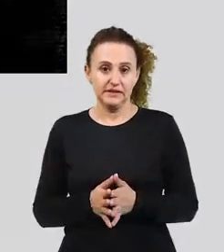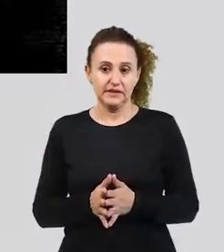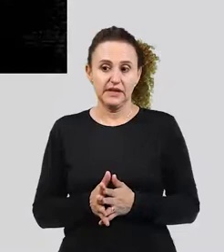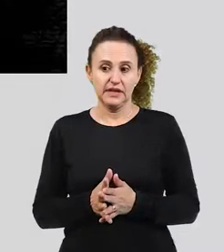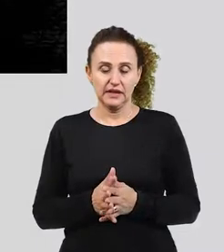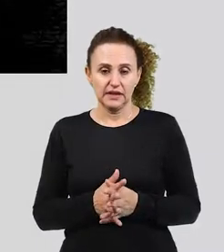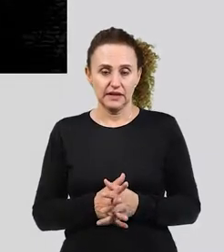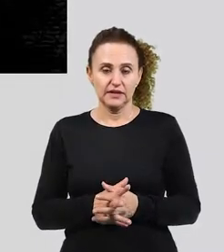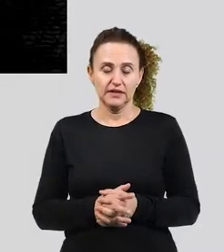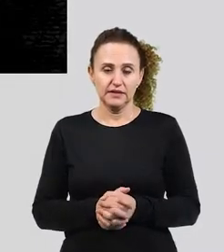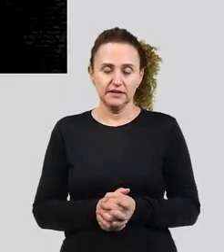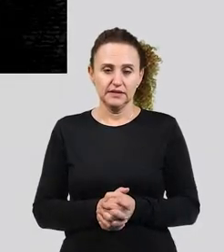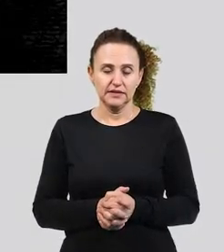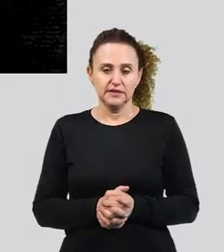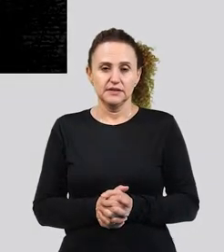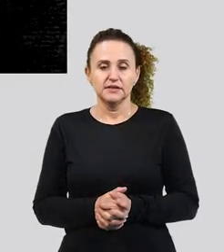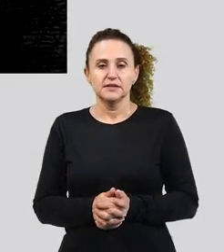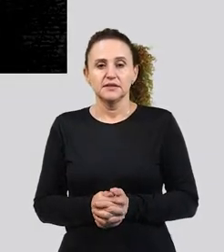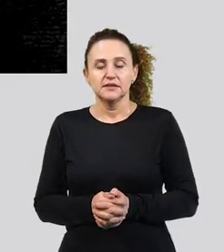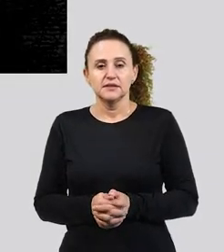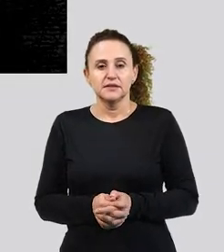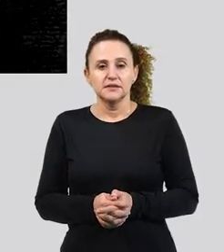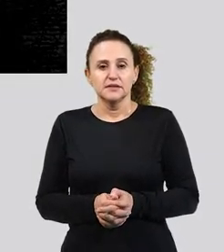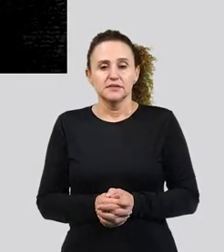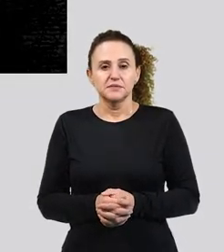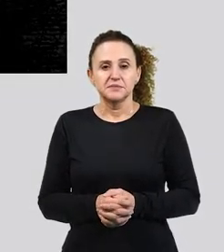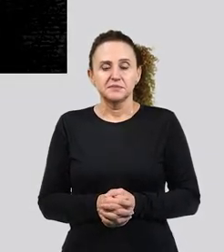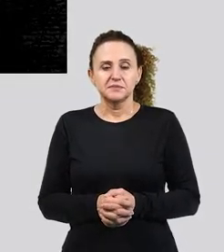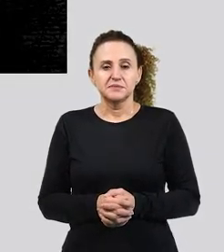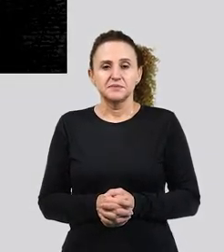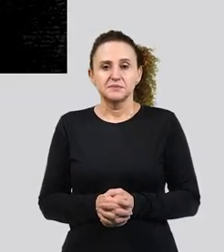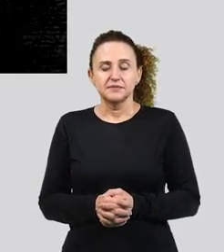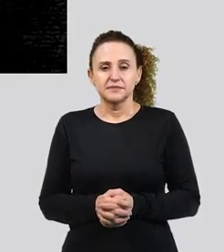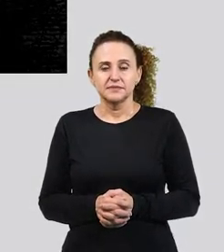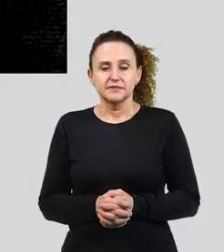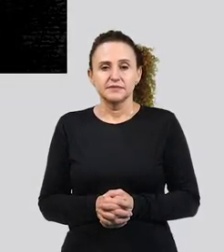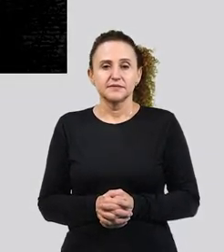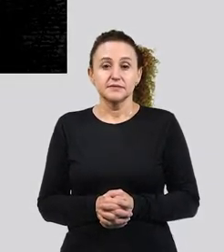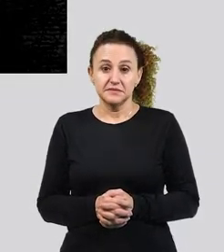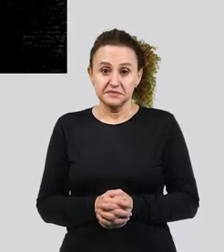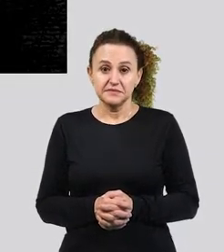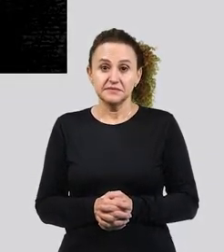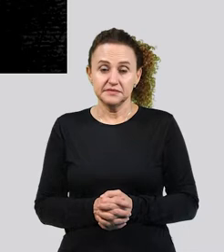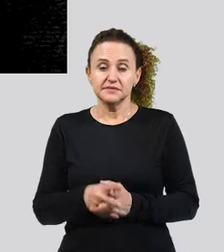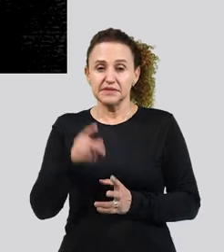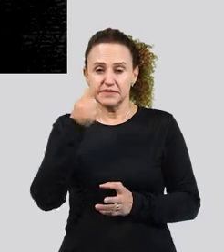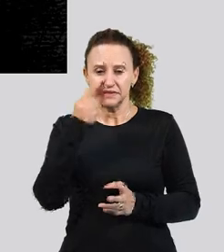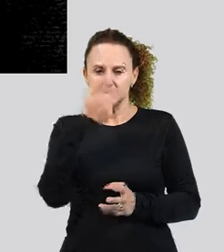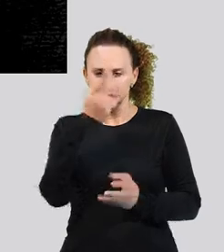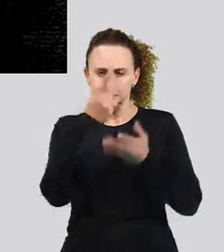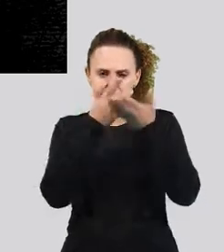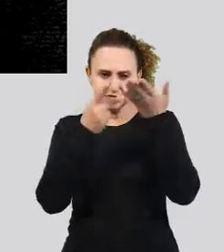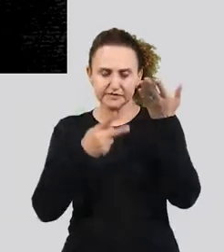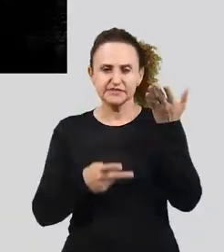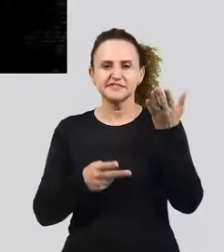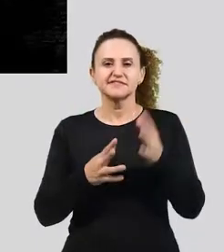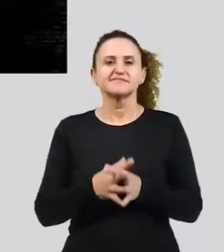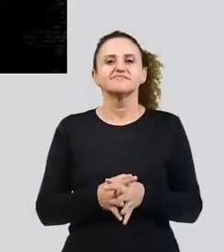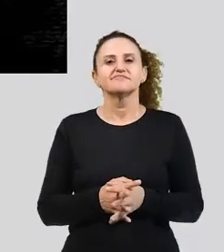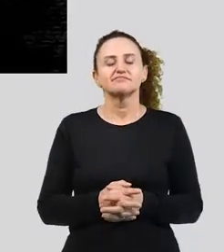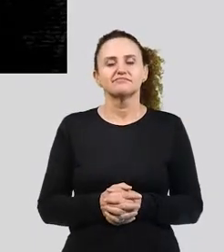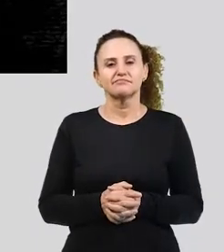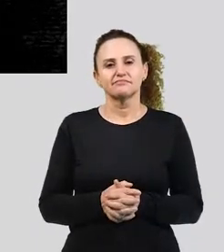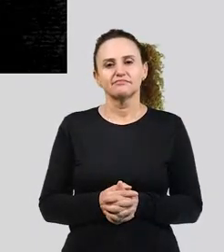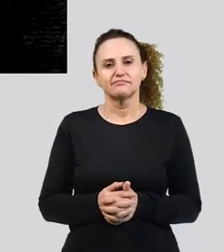que é da mulher, e aí você tem o desenho da carteira da carteira na